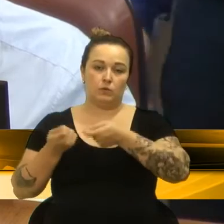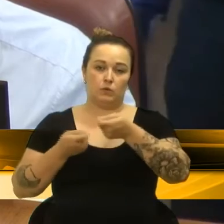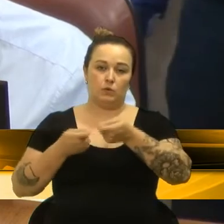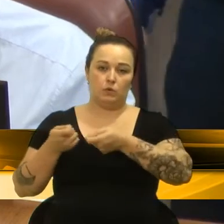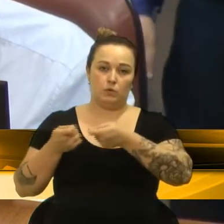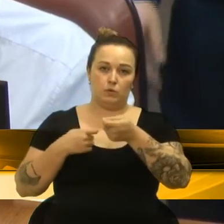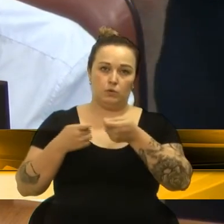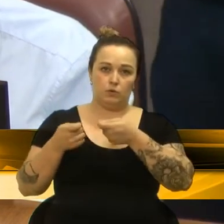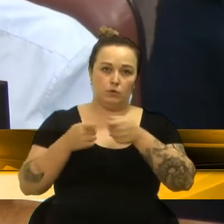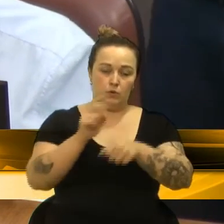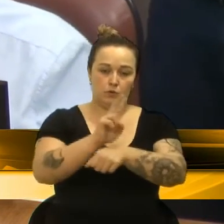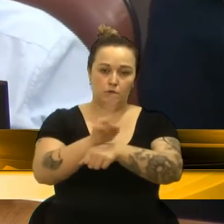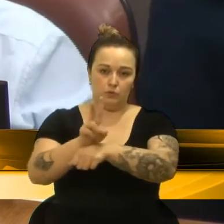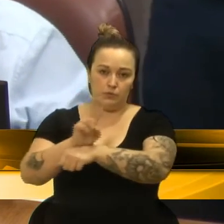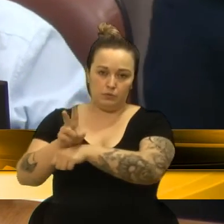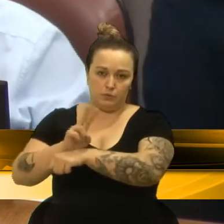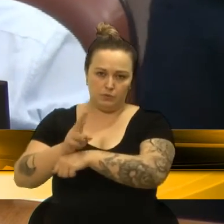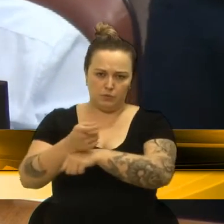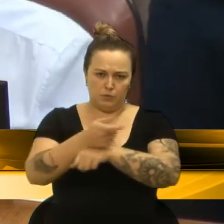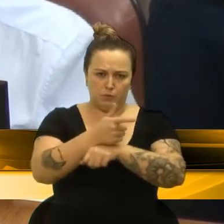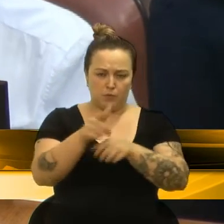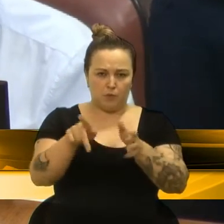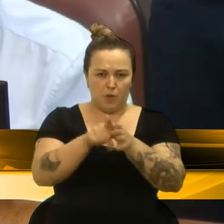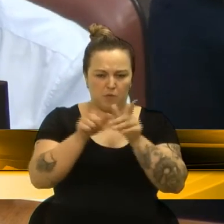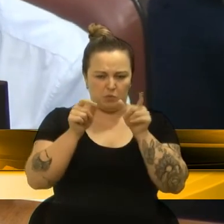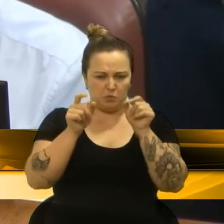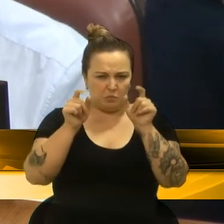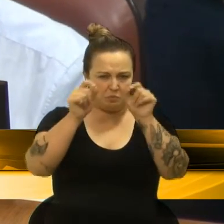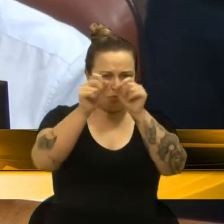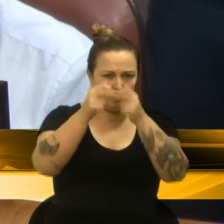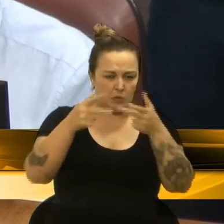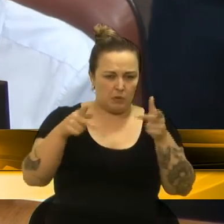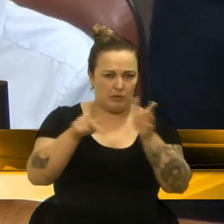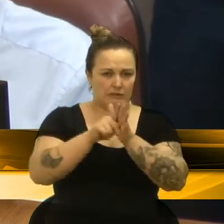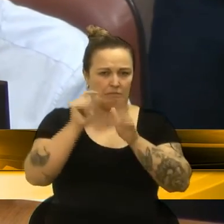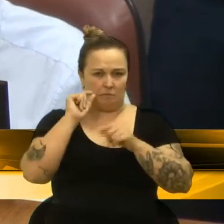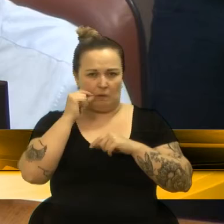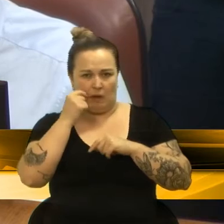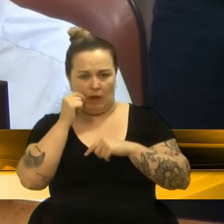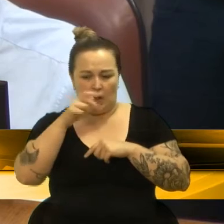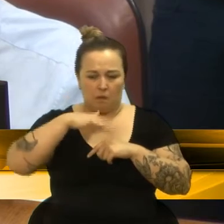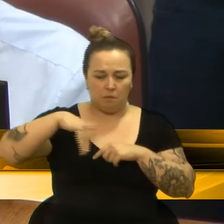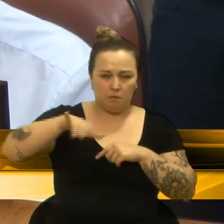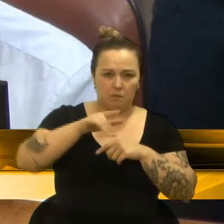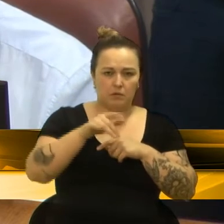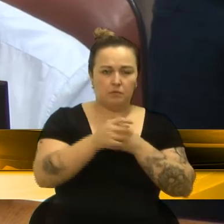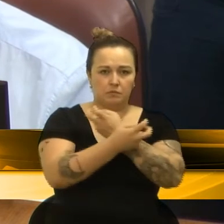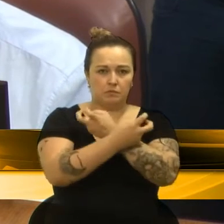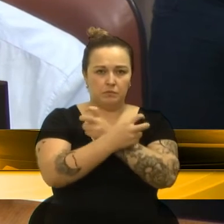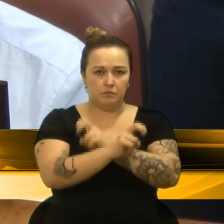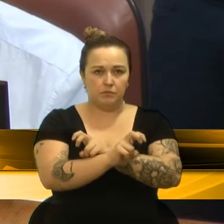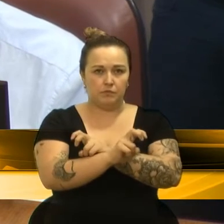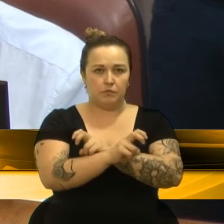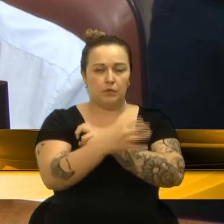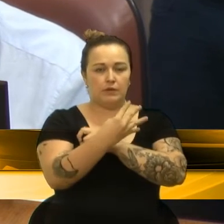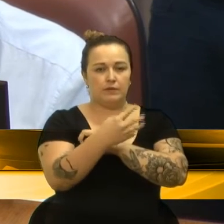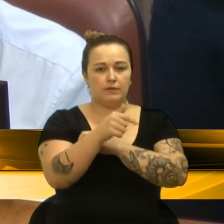pragas, detetização, desintetização e desratização, 476 reais,